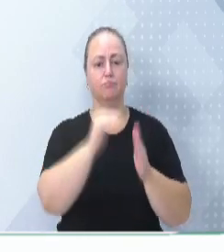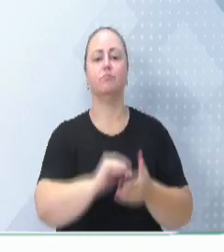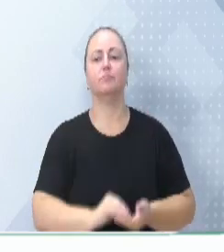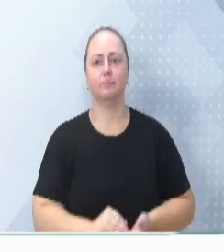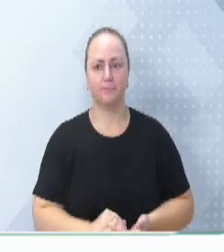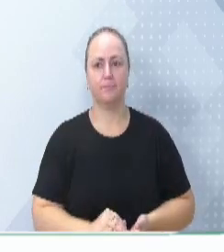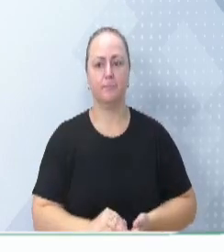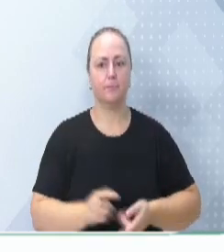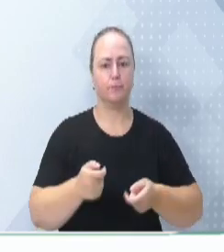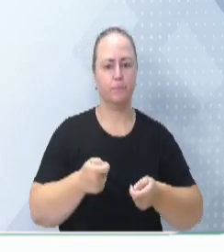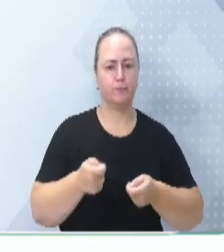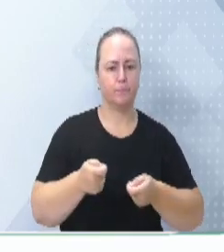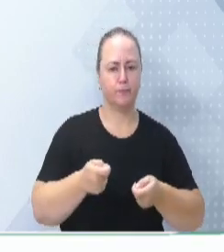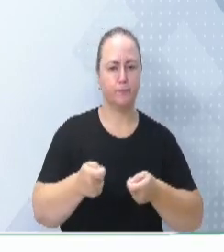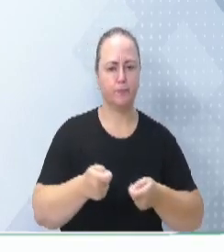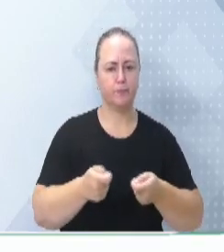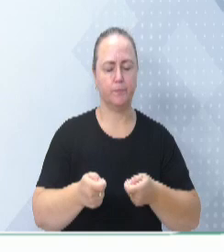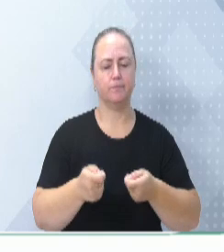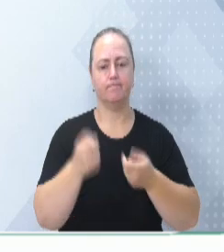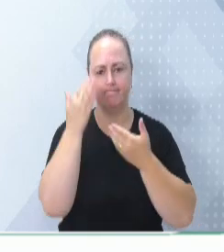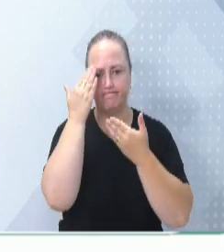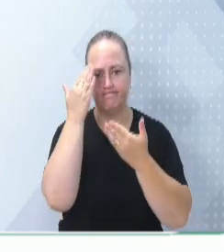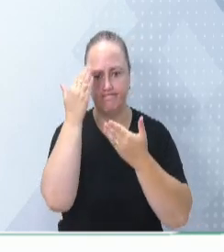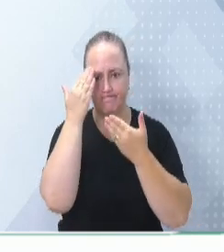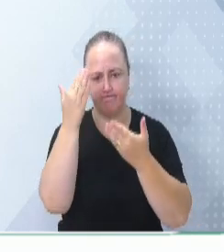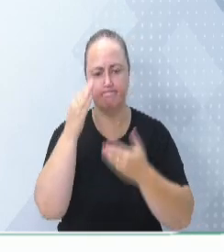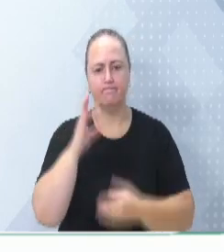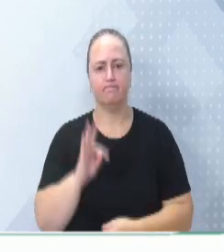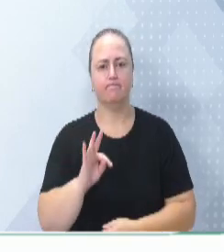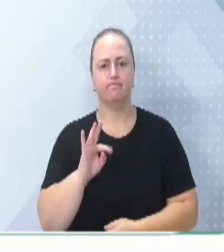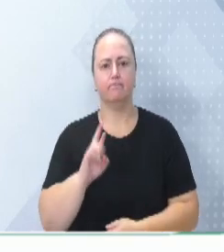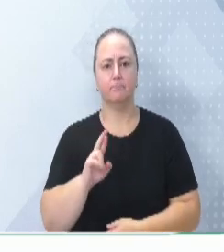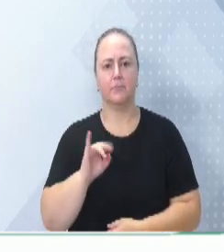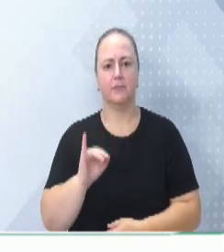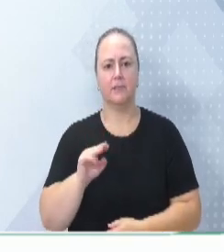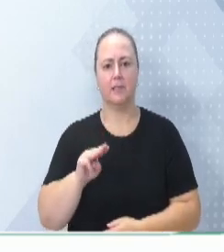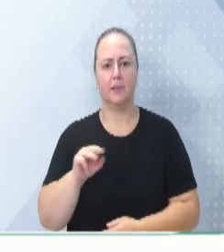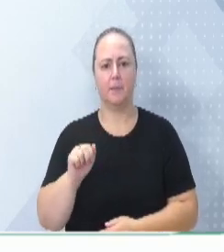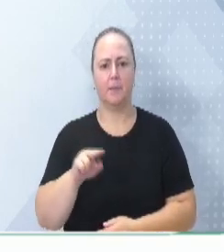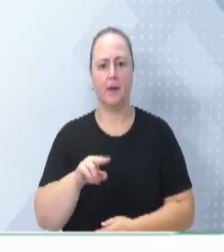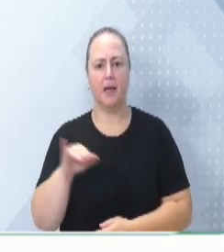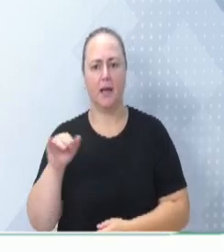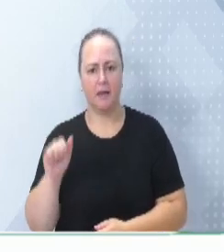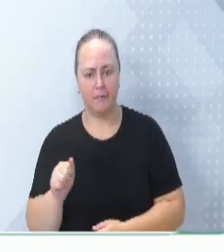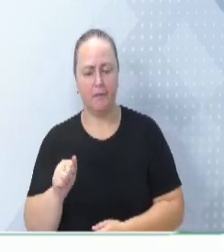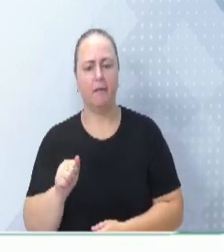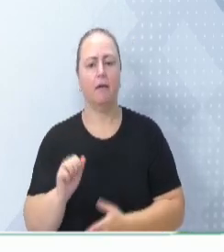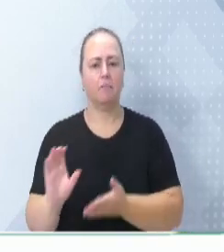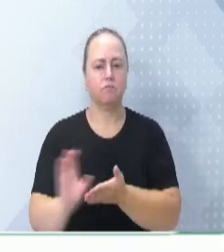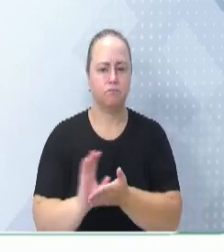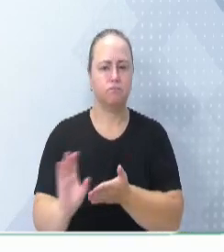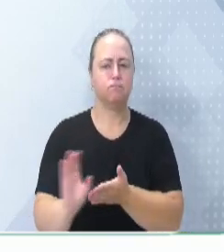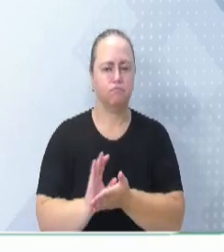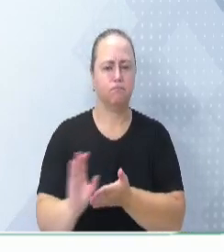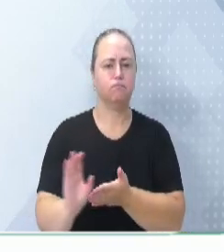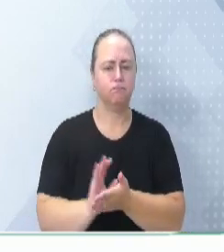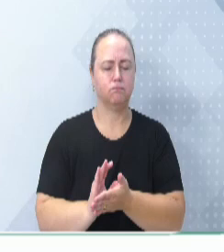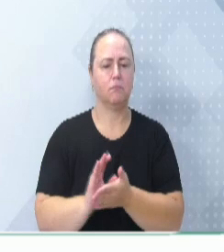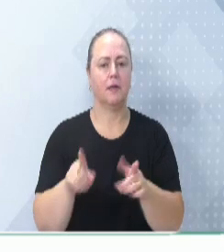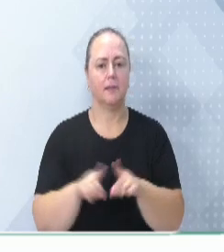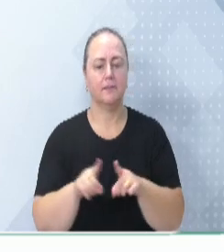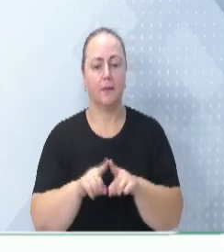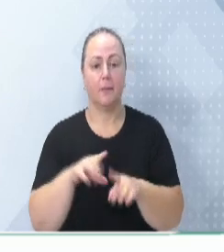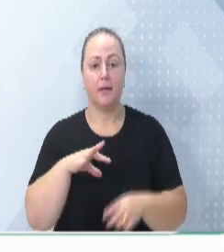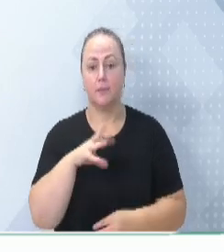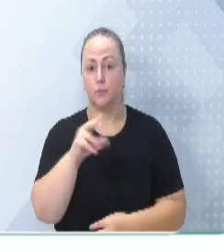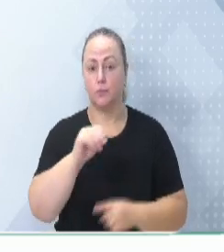economias que nós fizemos, graças ao recurso da Trimania, graças a você que está nos assistindo aqui em casa, e todos os meios que vão